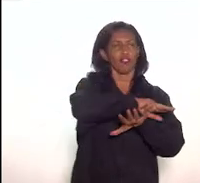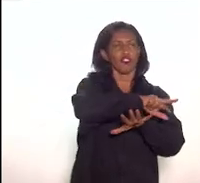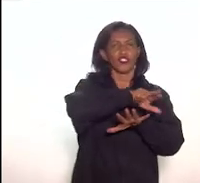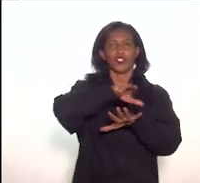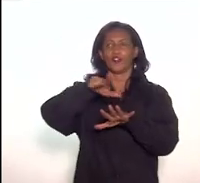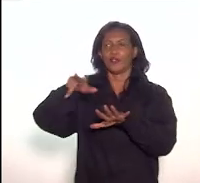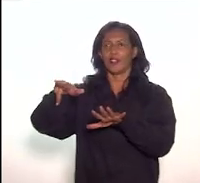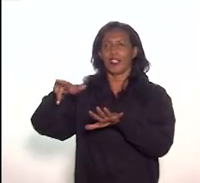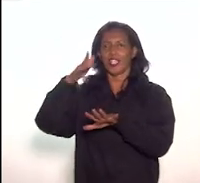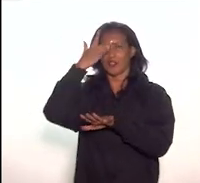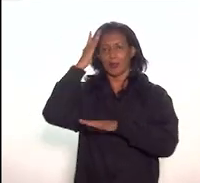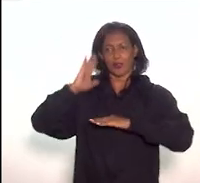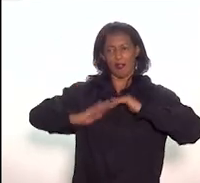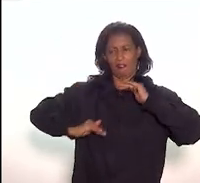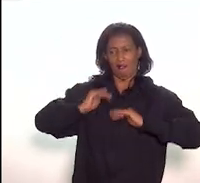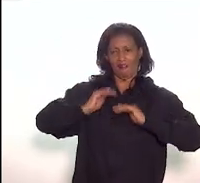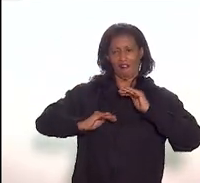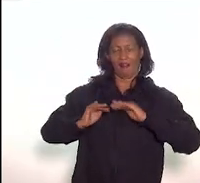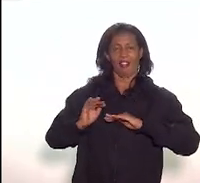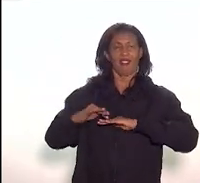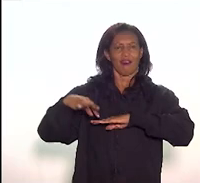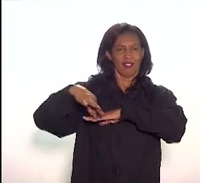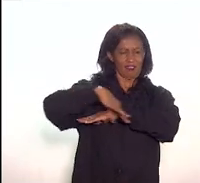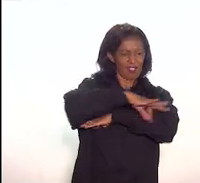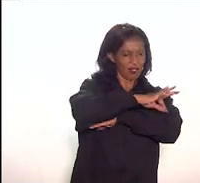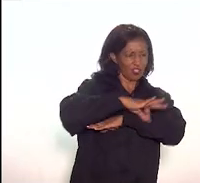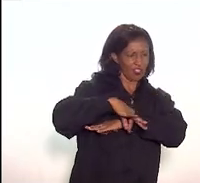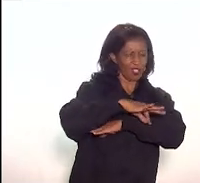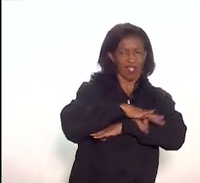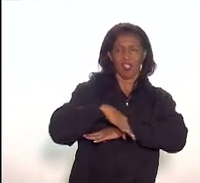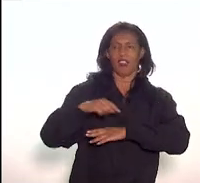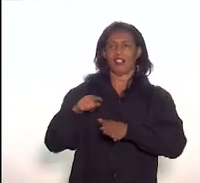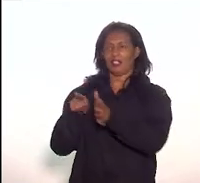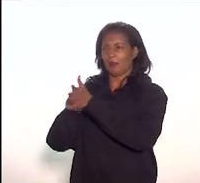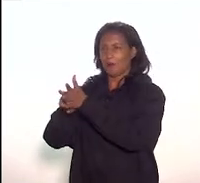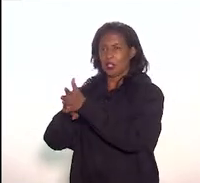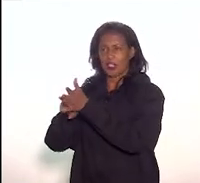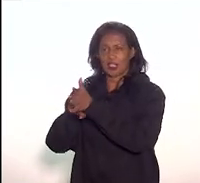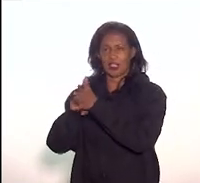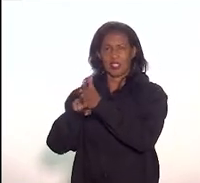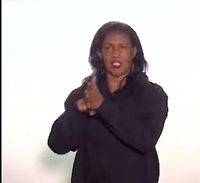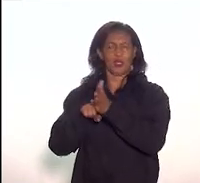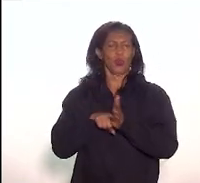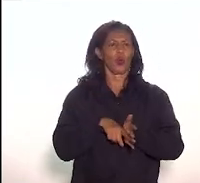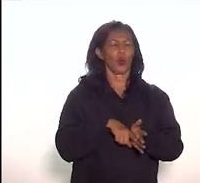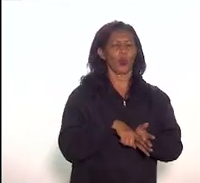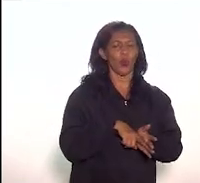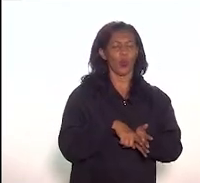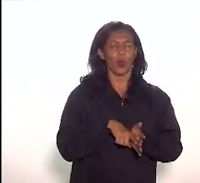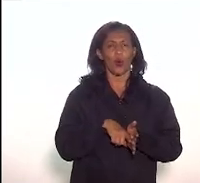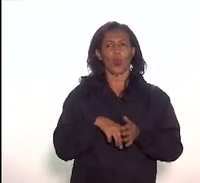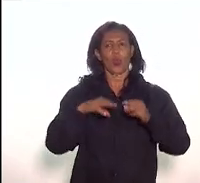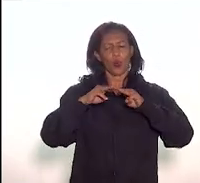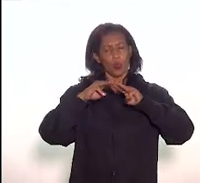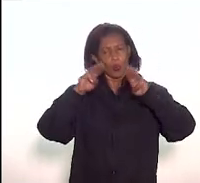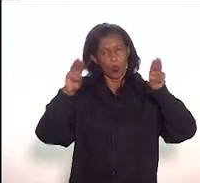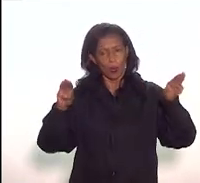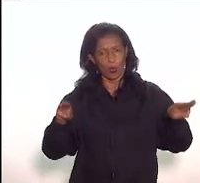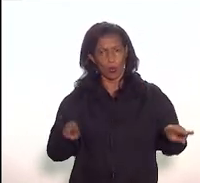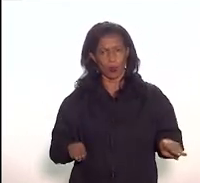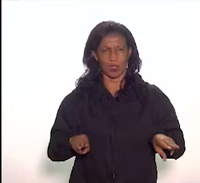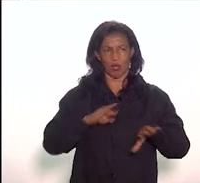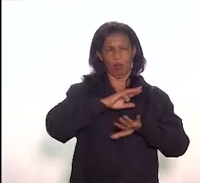museólogo, do arquiteto, do bibliotecário, historiador, entre outros, pois o museu é uma instituição